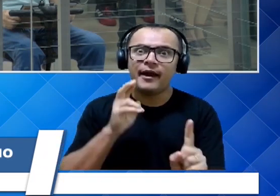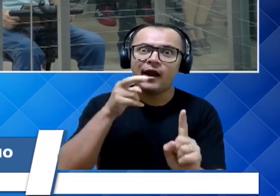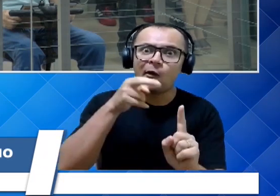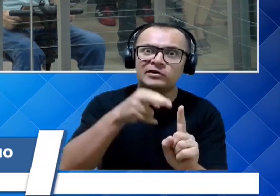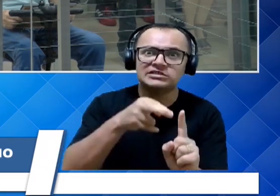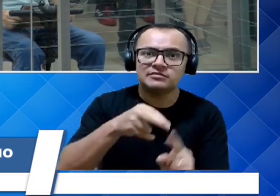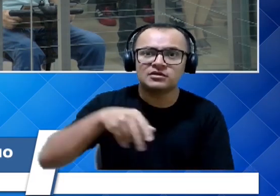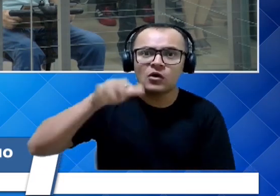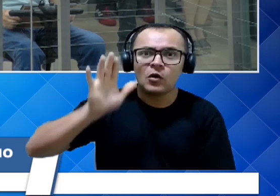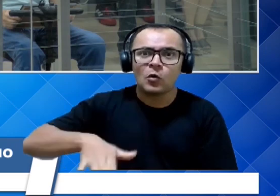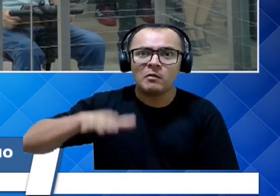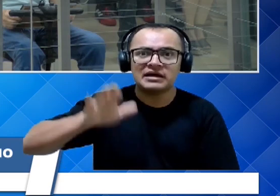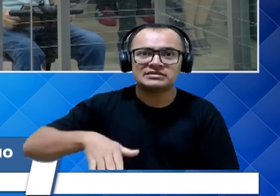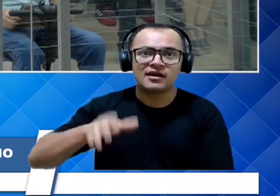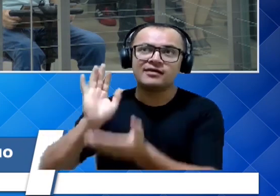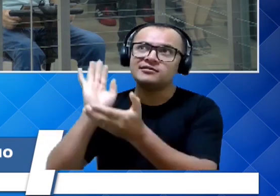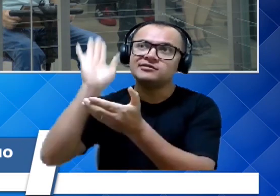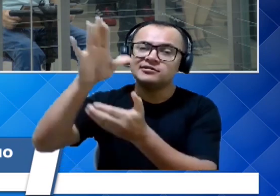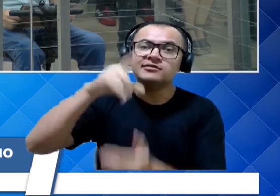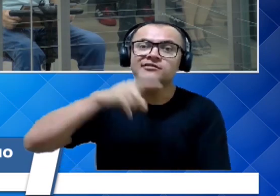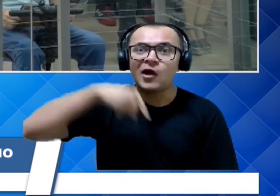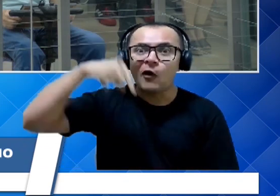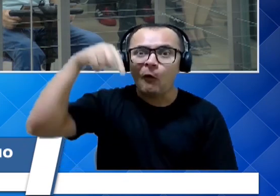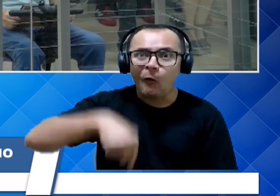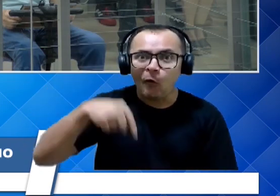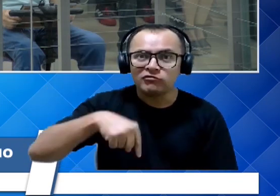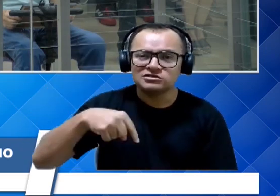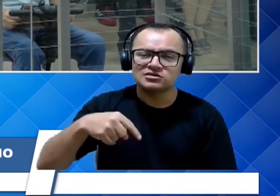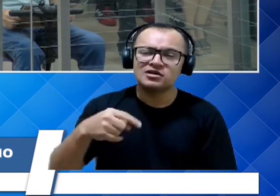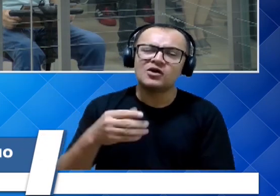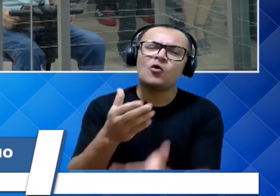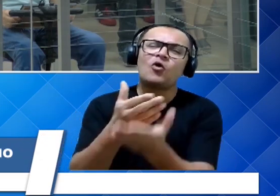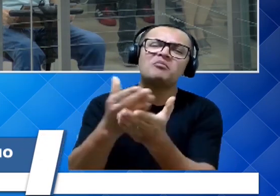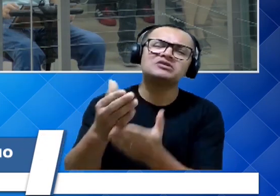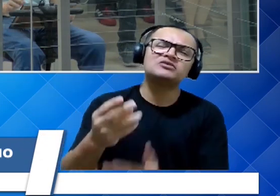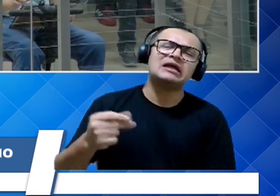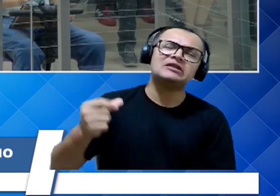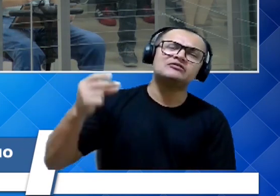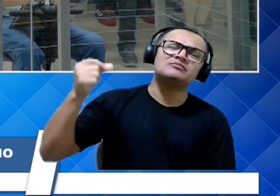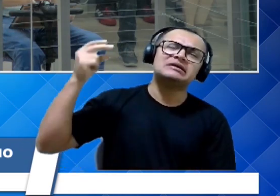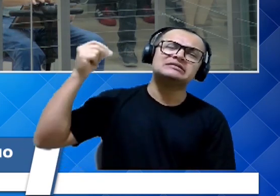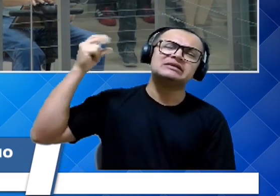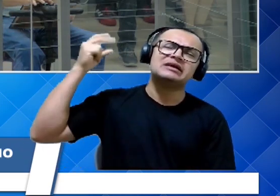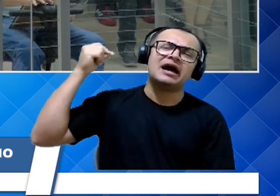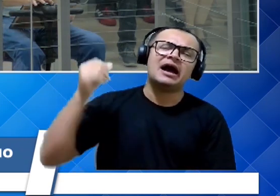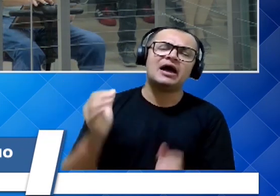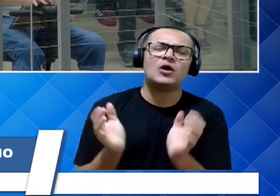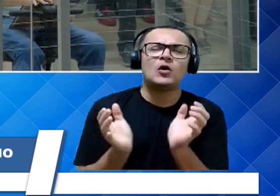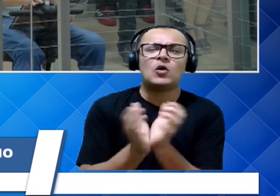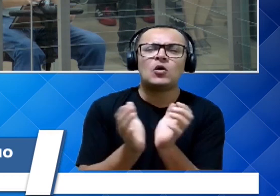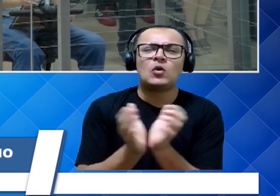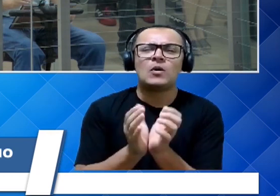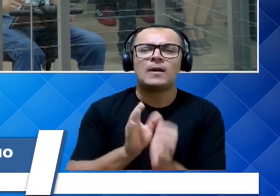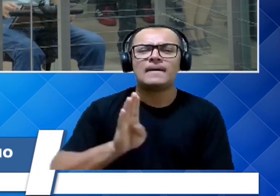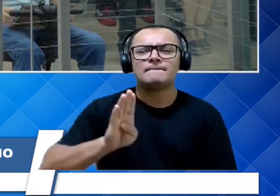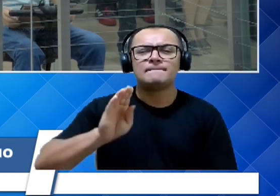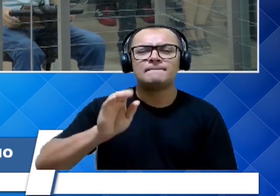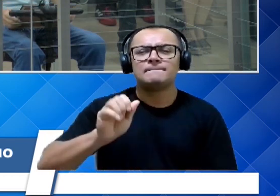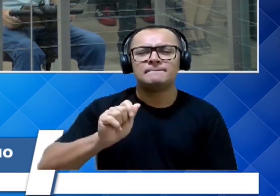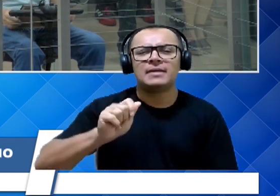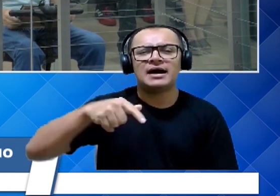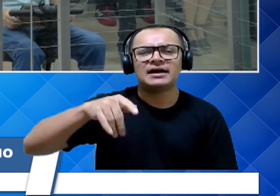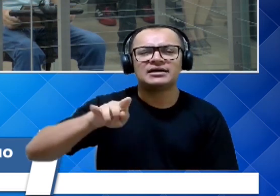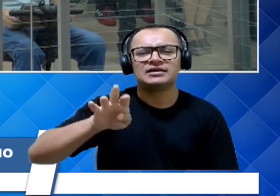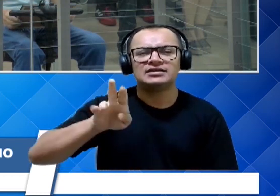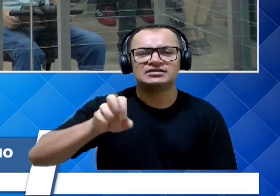hoje a nível nacional. Começou lá atrás com o Clube dos Bagres, com o Pedroca, com o Hélio Rubens, com o senhor